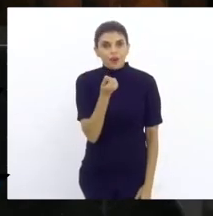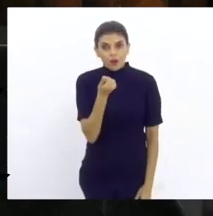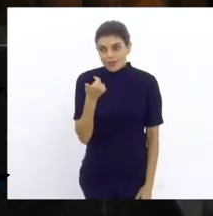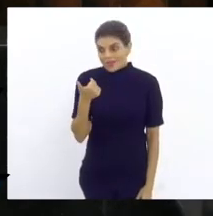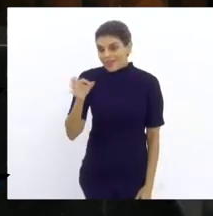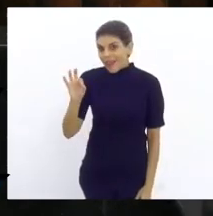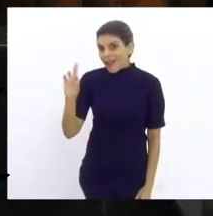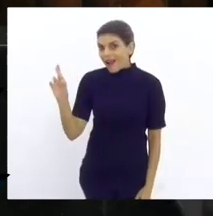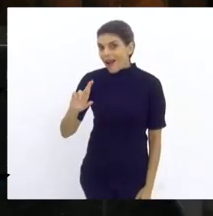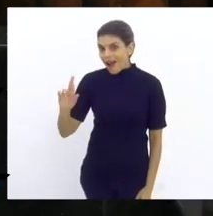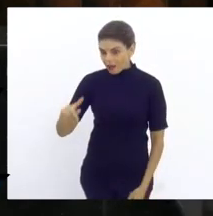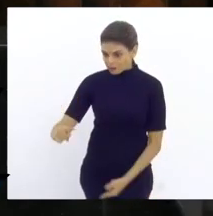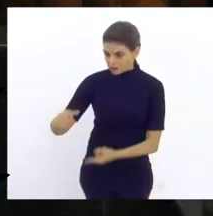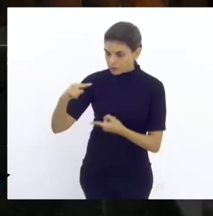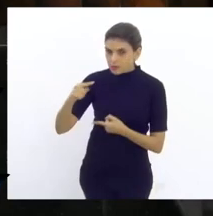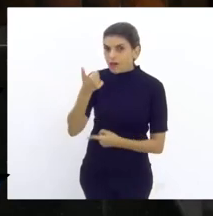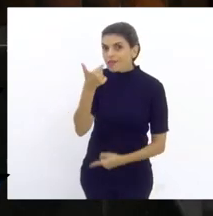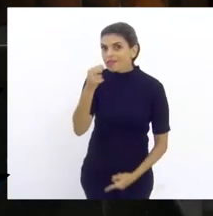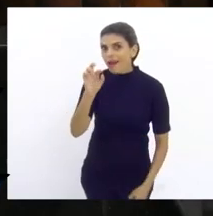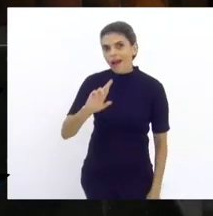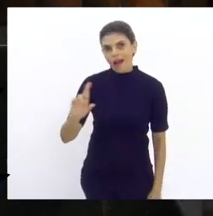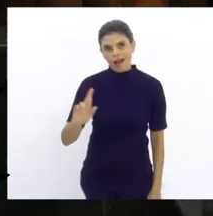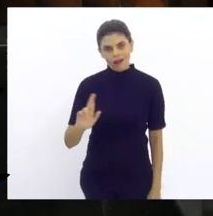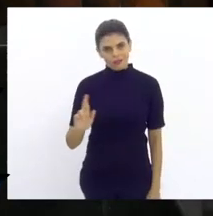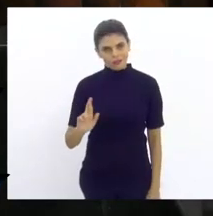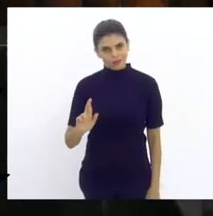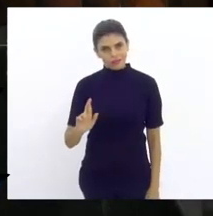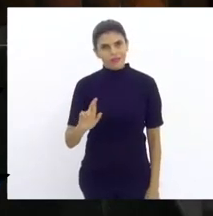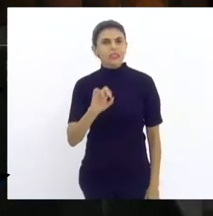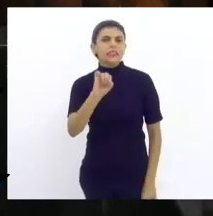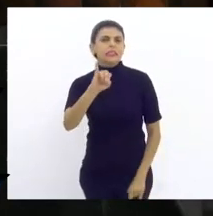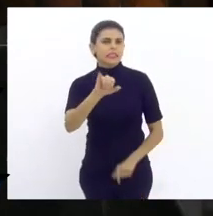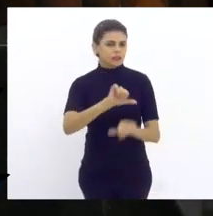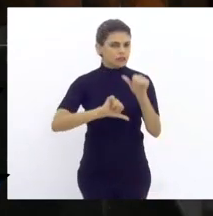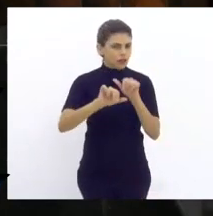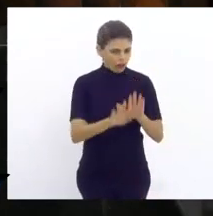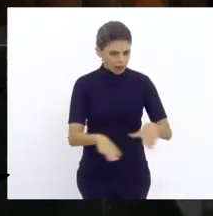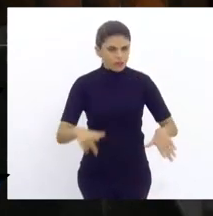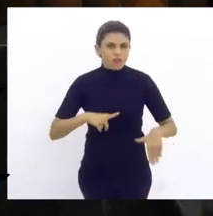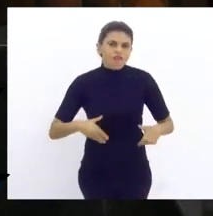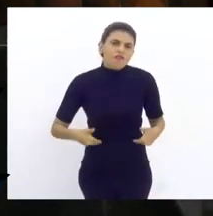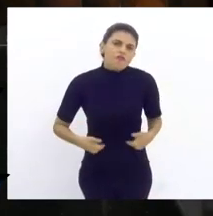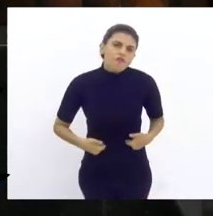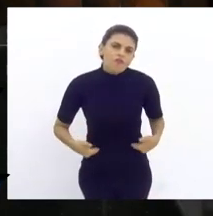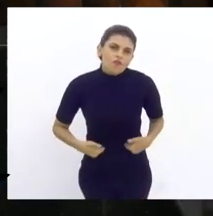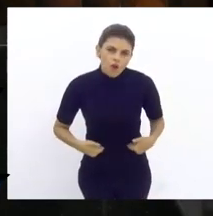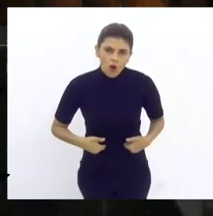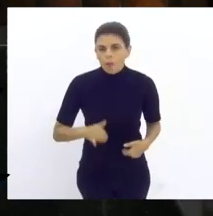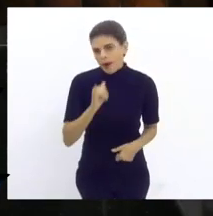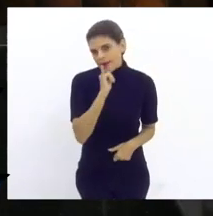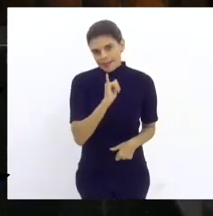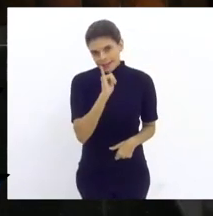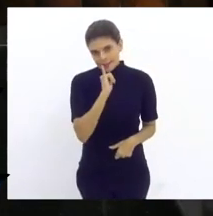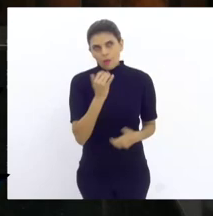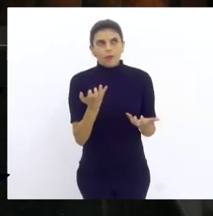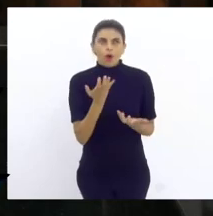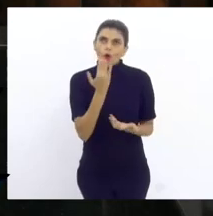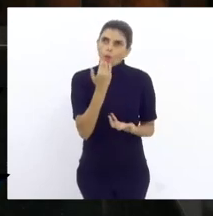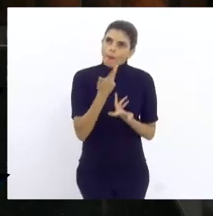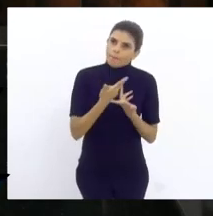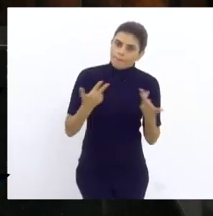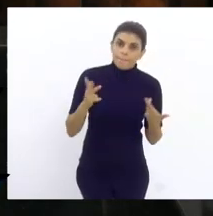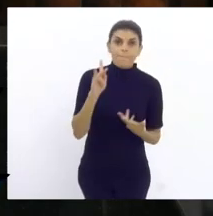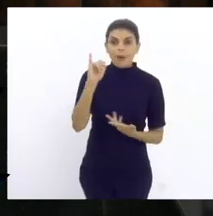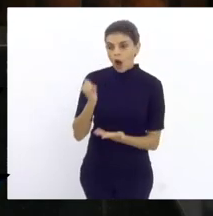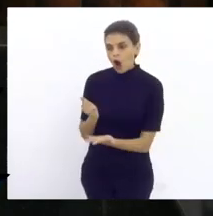latinha de Coca-Cola. Se a criança tiver fome, presidente, o